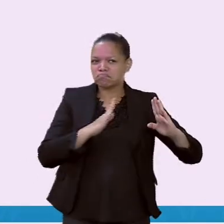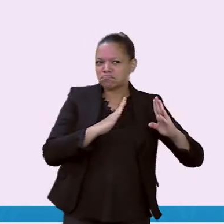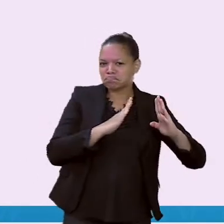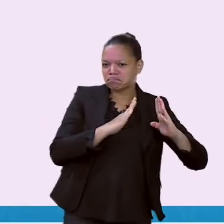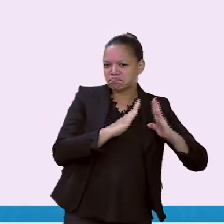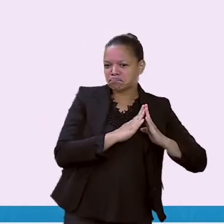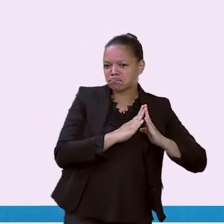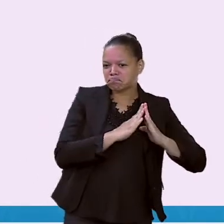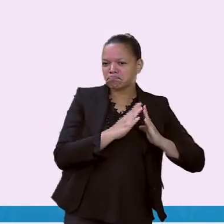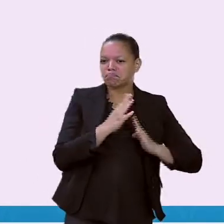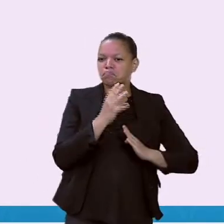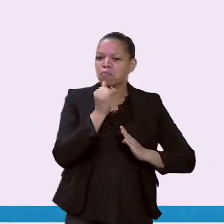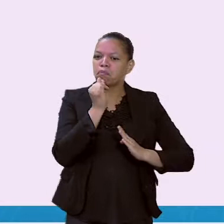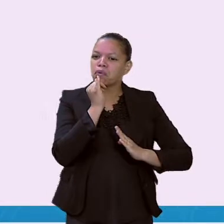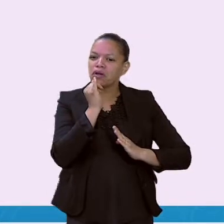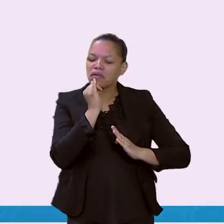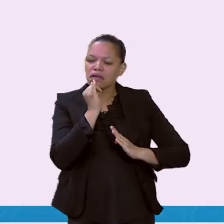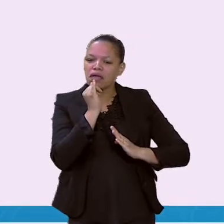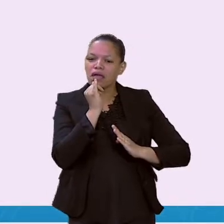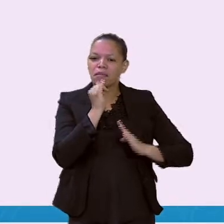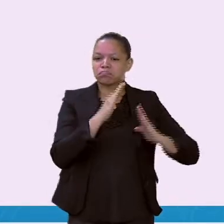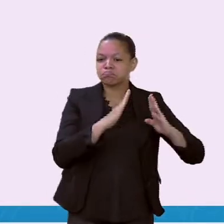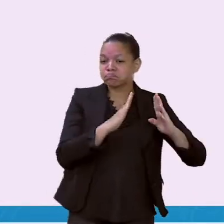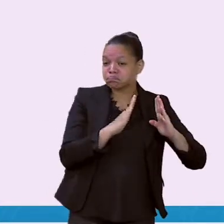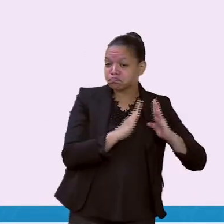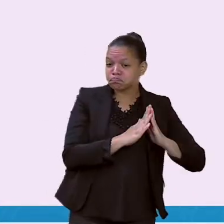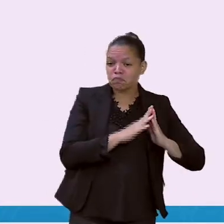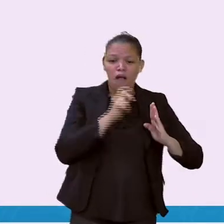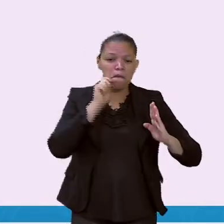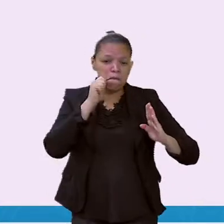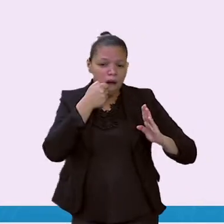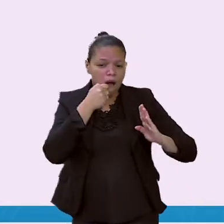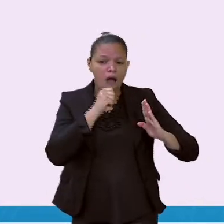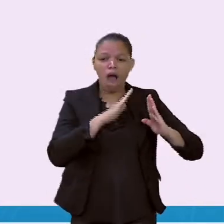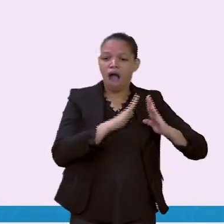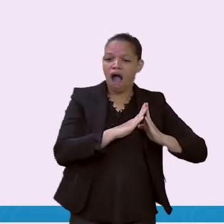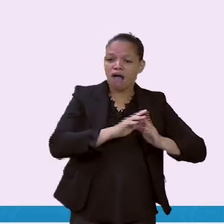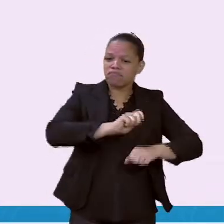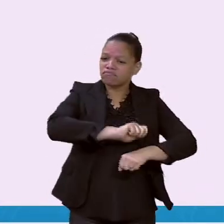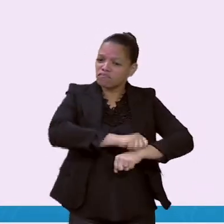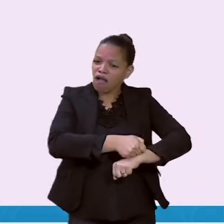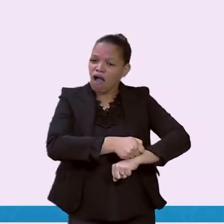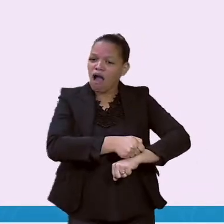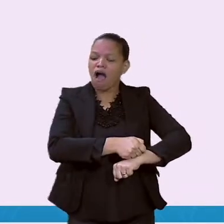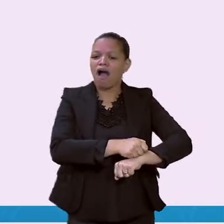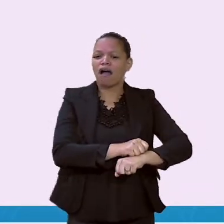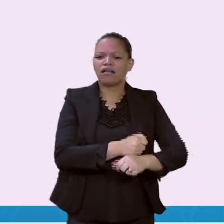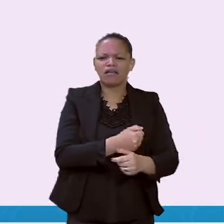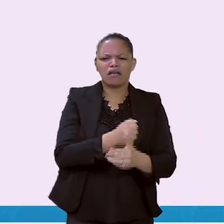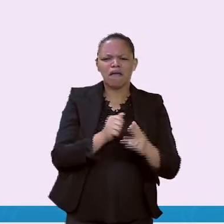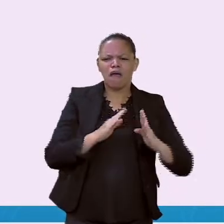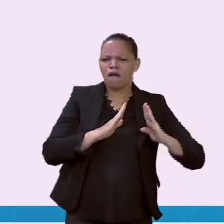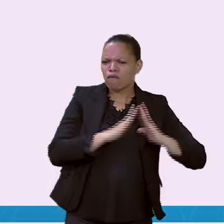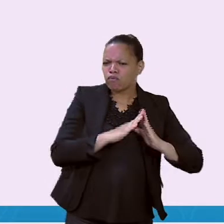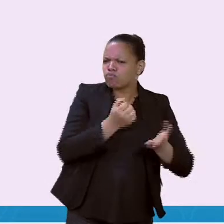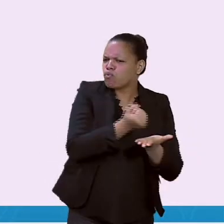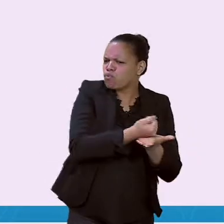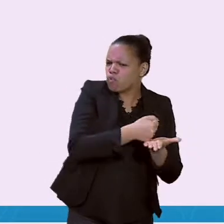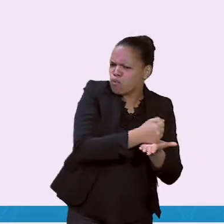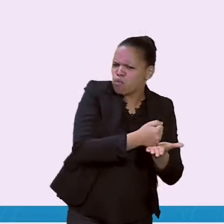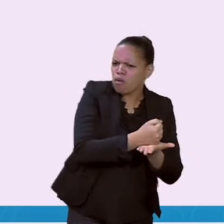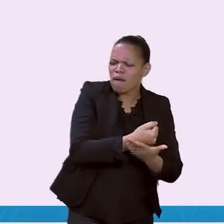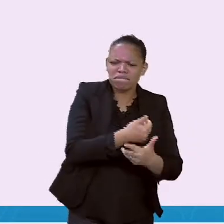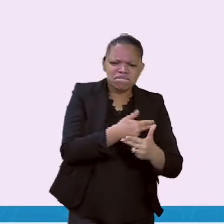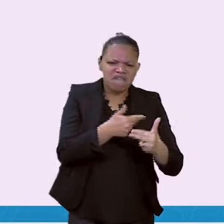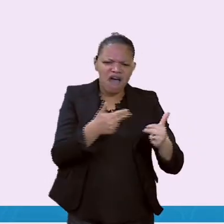E uma rua residencial é aquela que tem o maior número de casas, de residências. Como